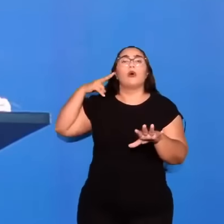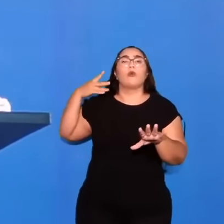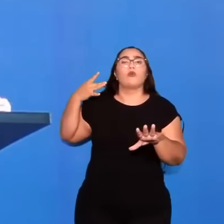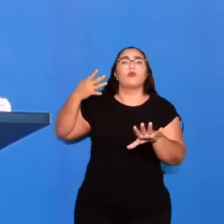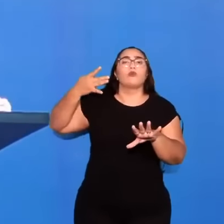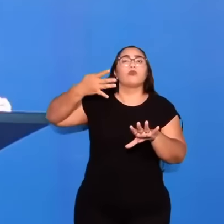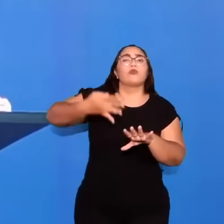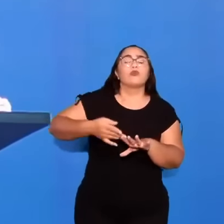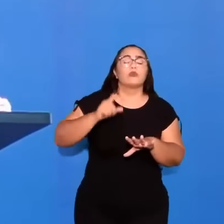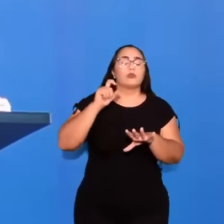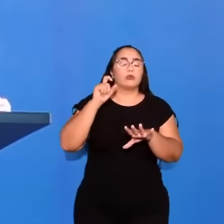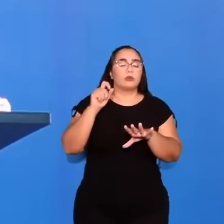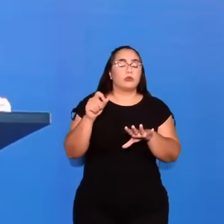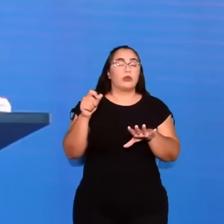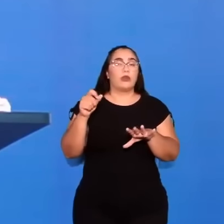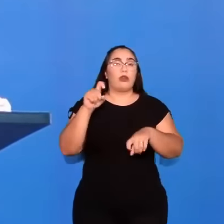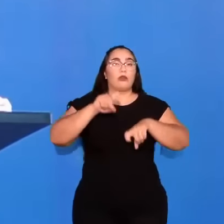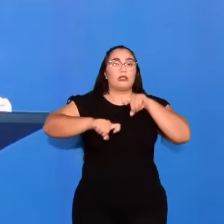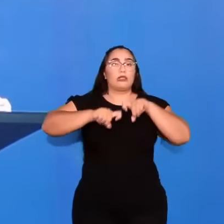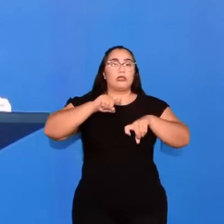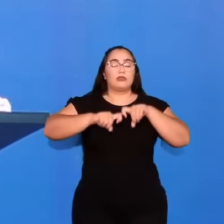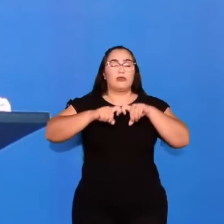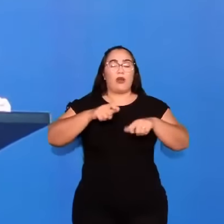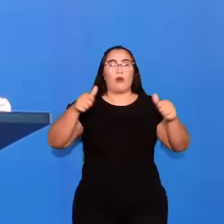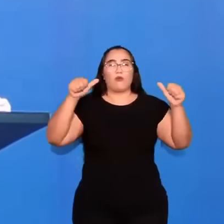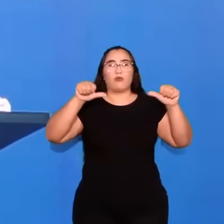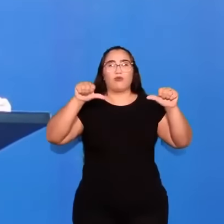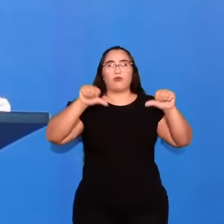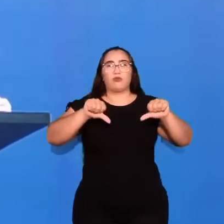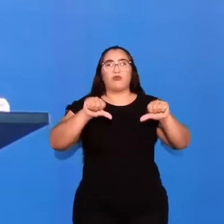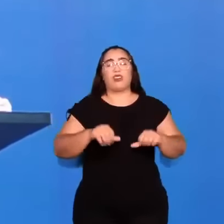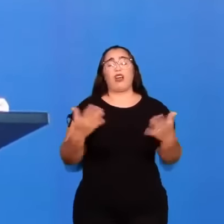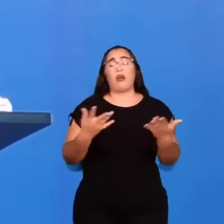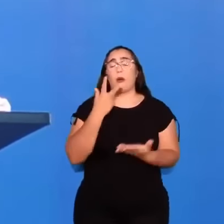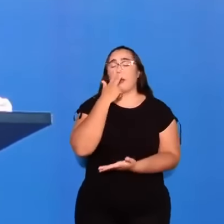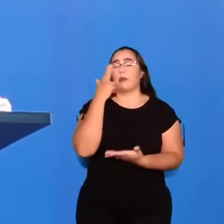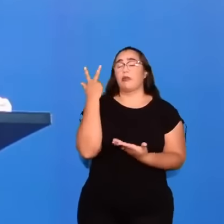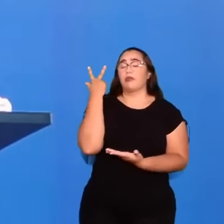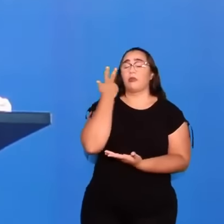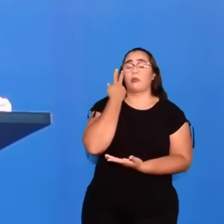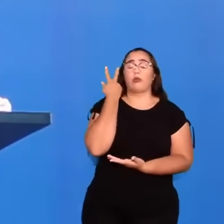depravação sexual foi normalizada.